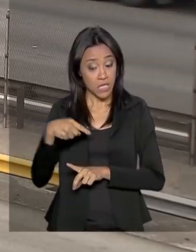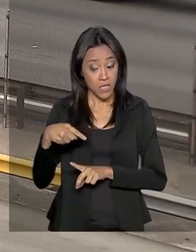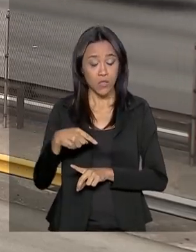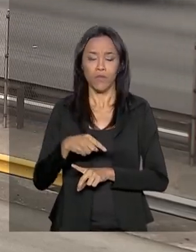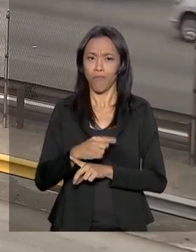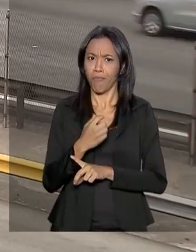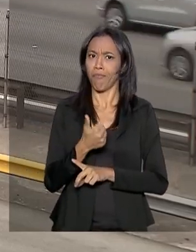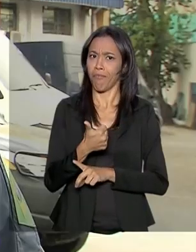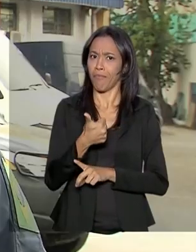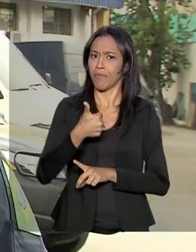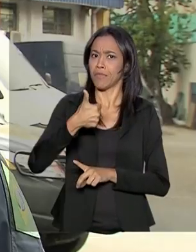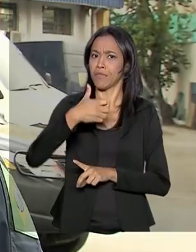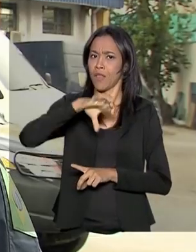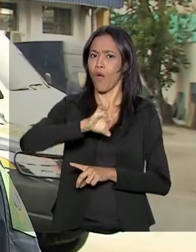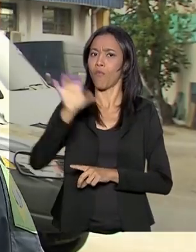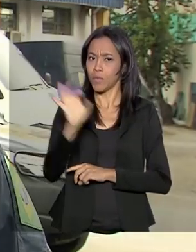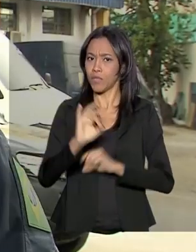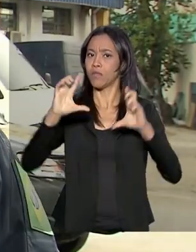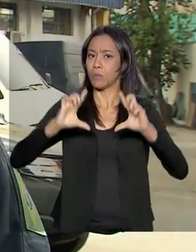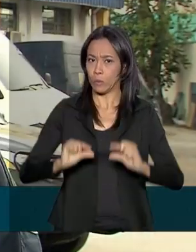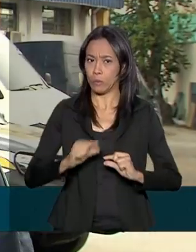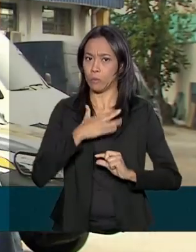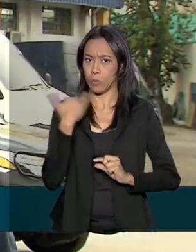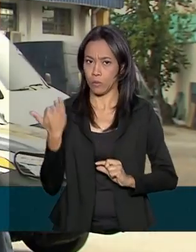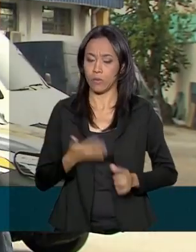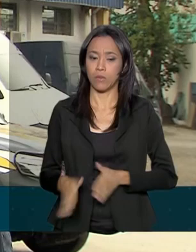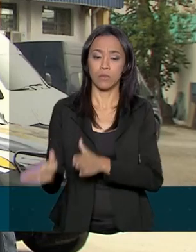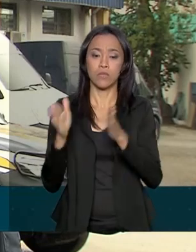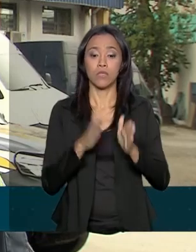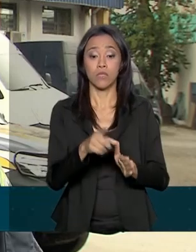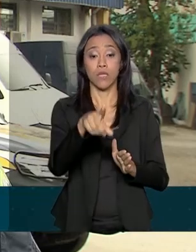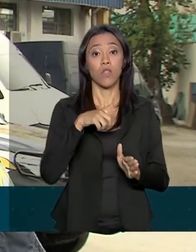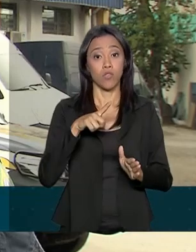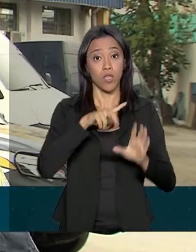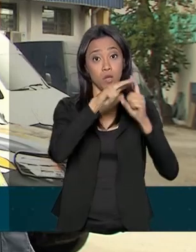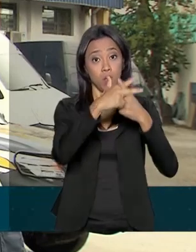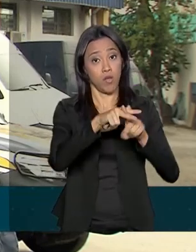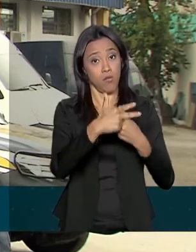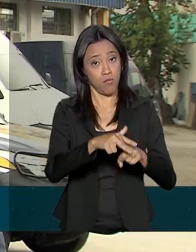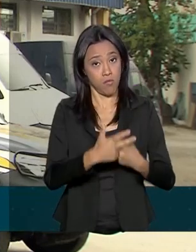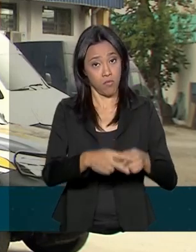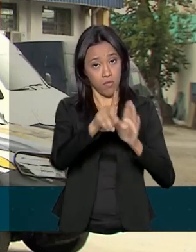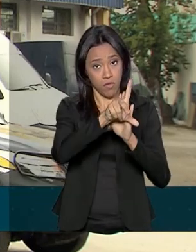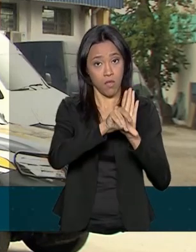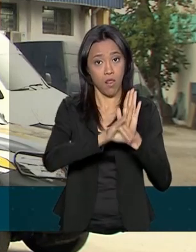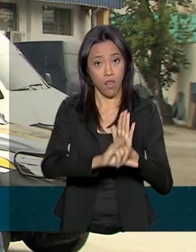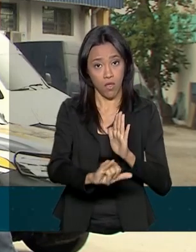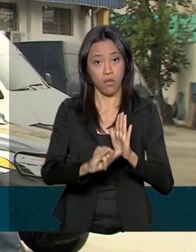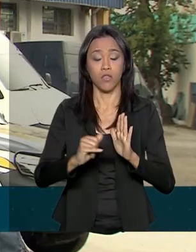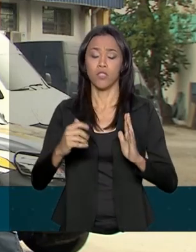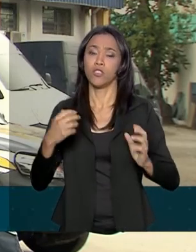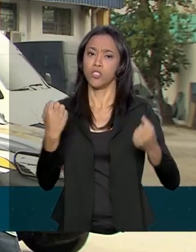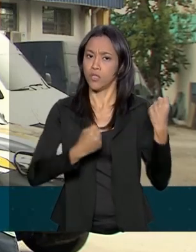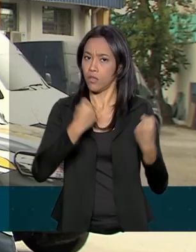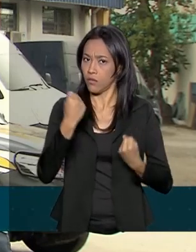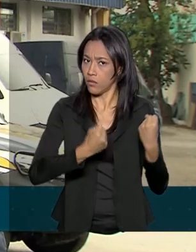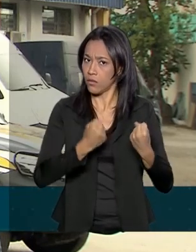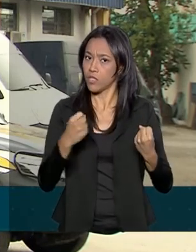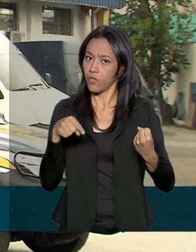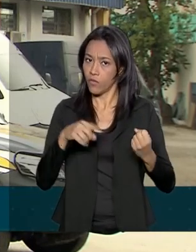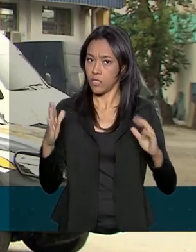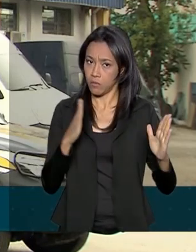19%. Nós temos aí a atualização da legislação de trânsito, que foi intensa nesse período, a